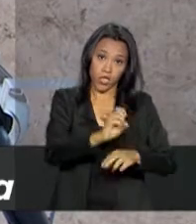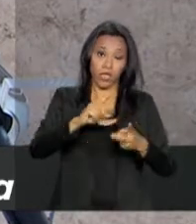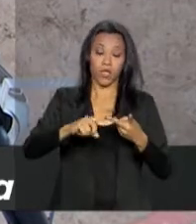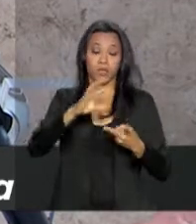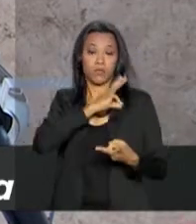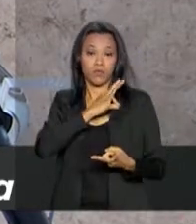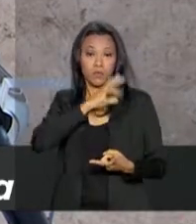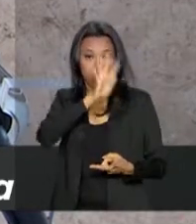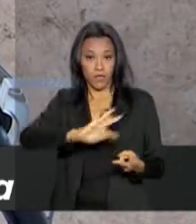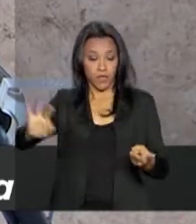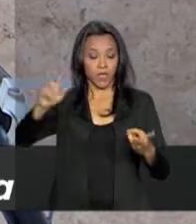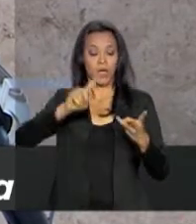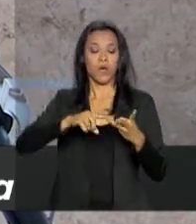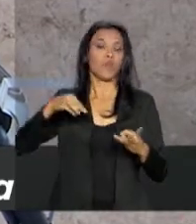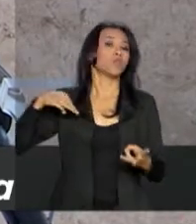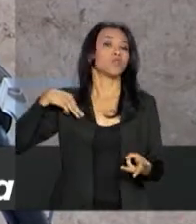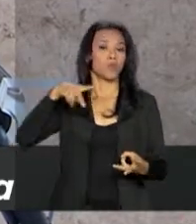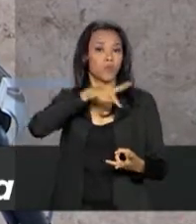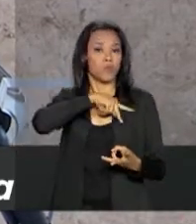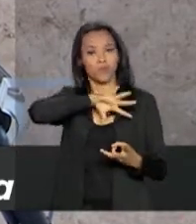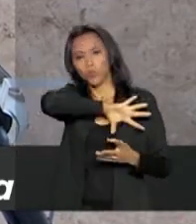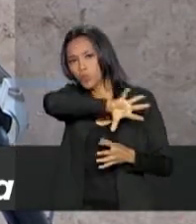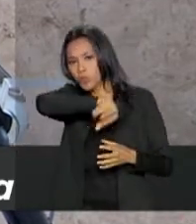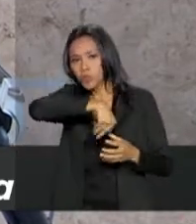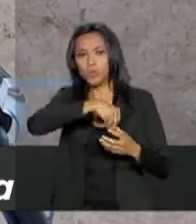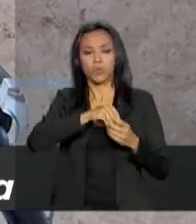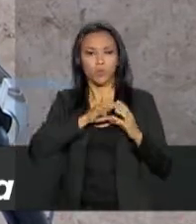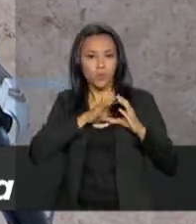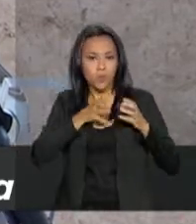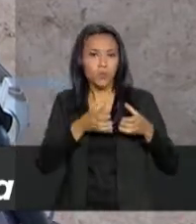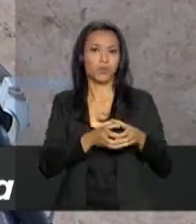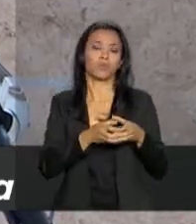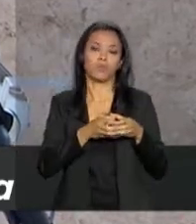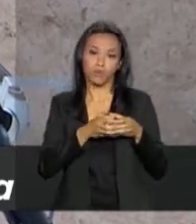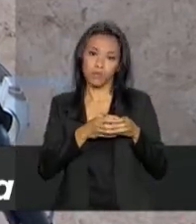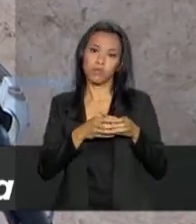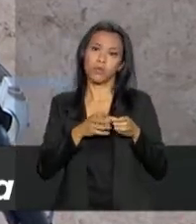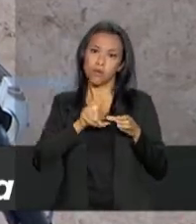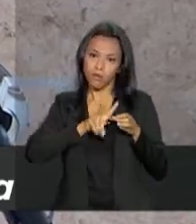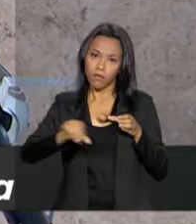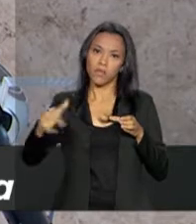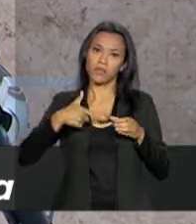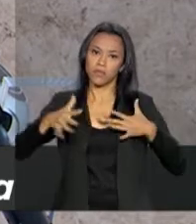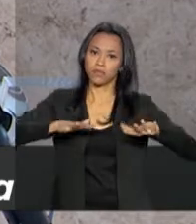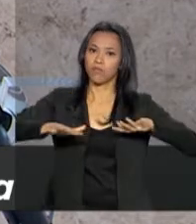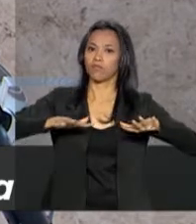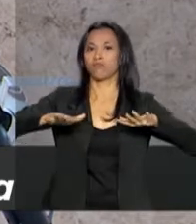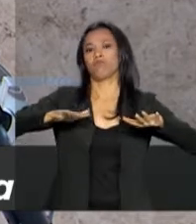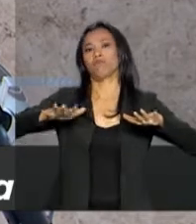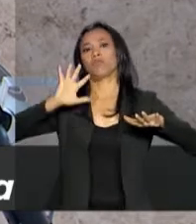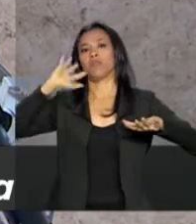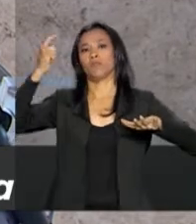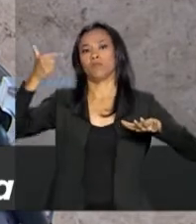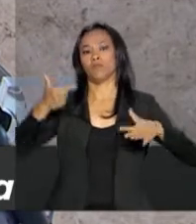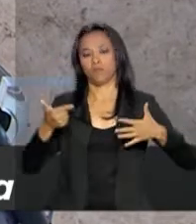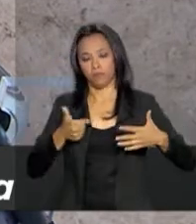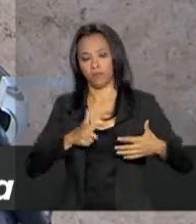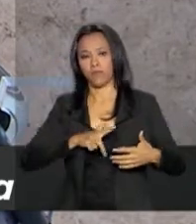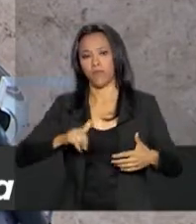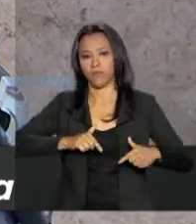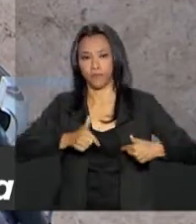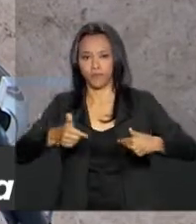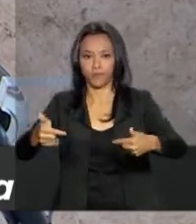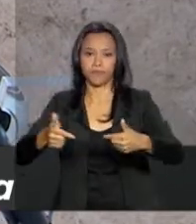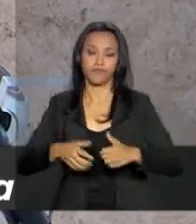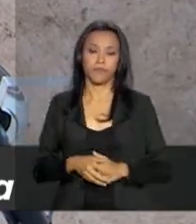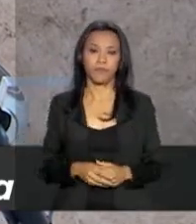Público, toda estrutura no cometimento de um crime vai se mobilizar. Ministro, 120 homens